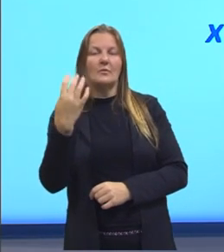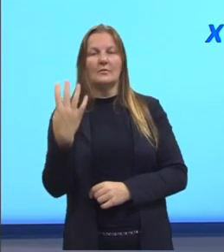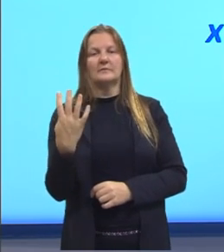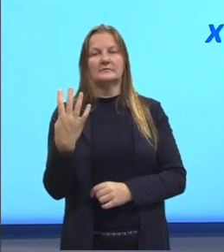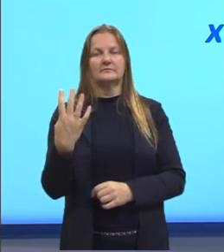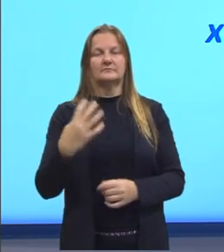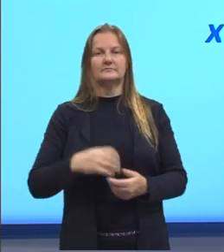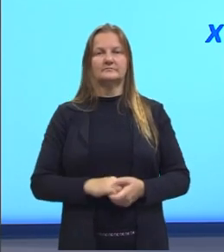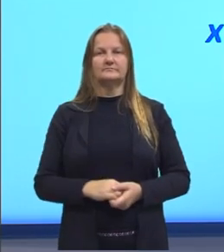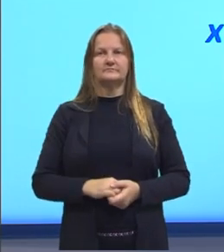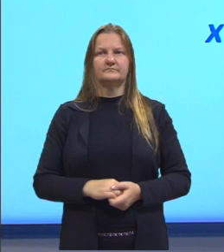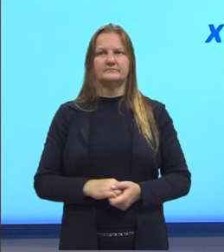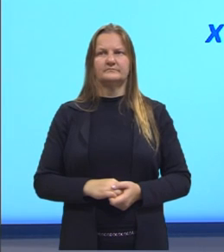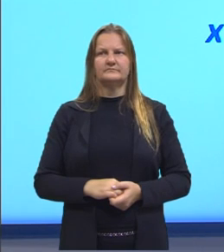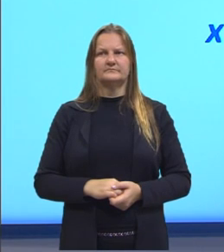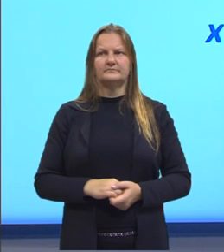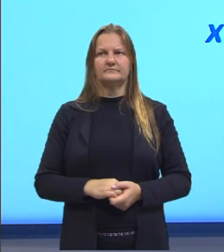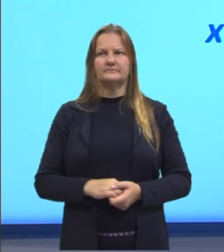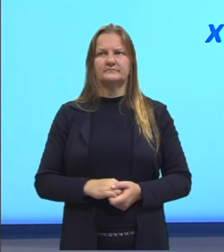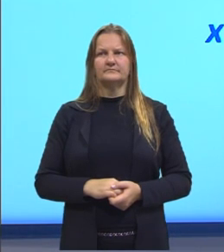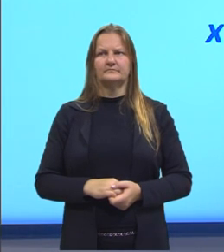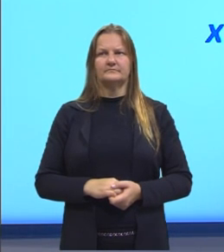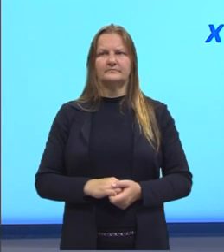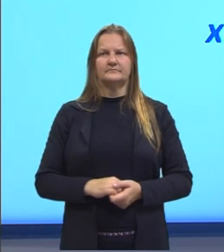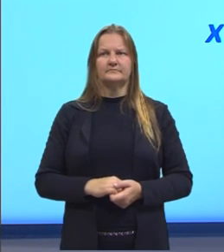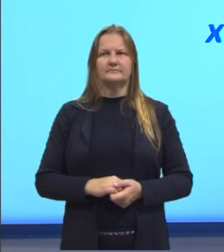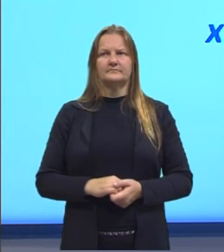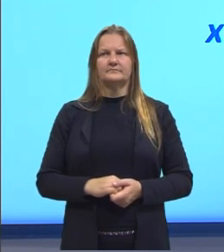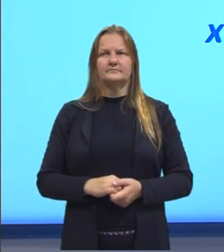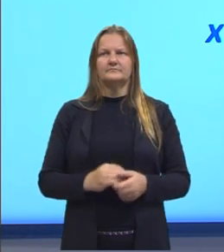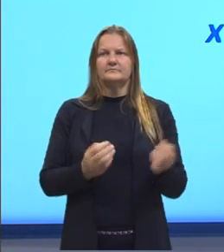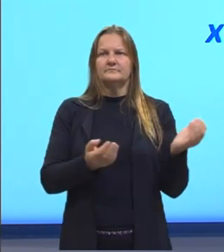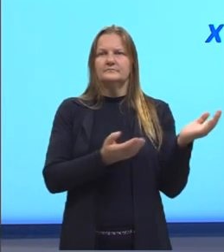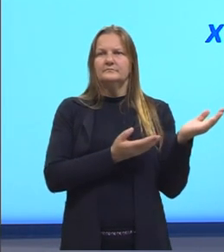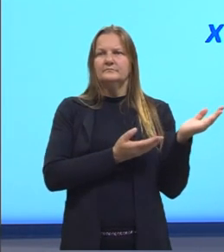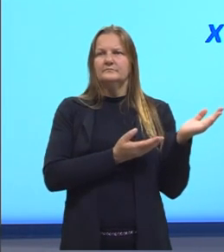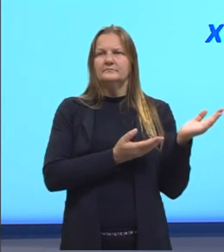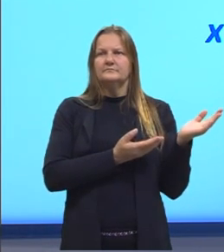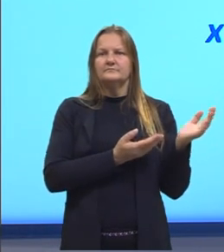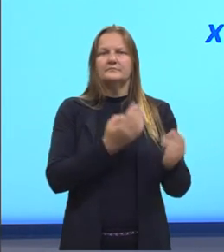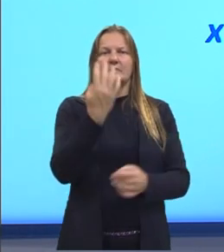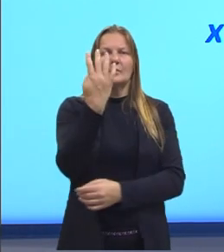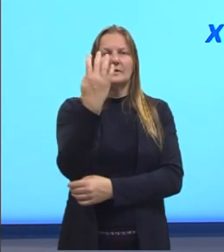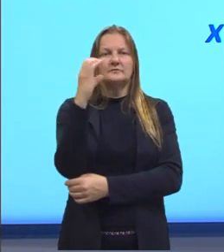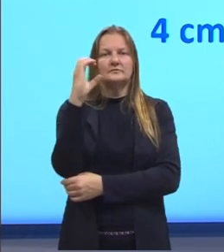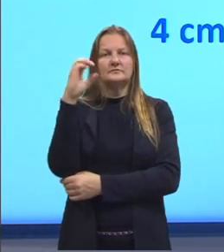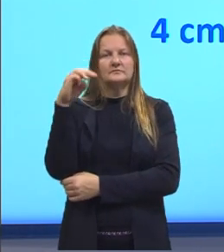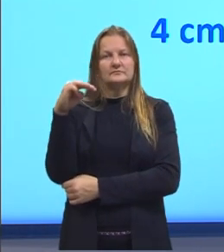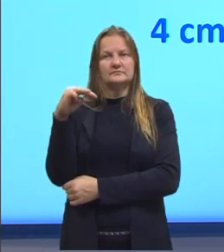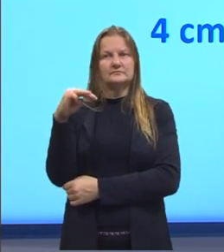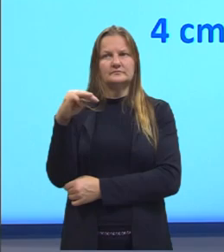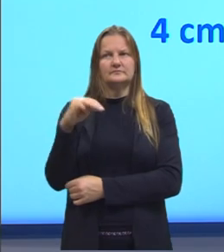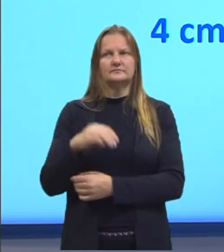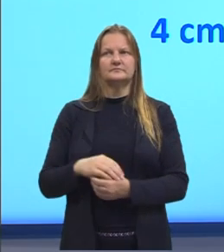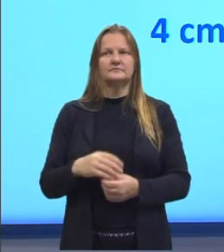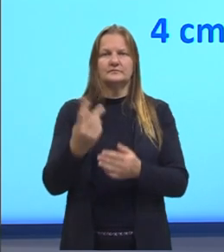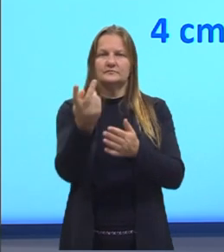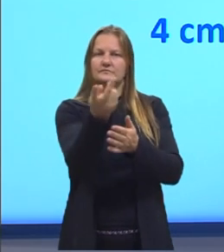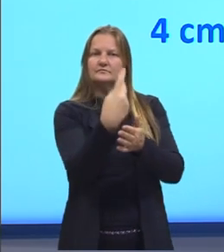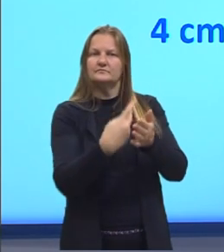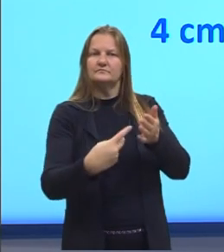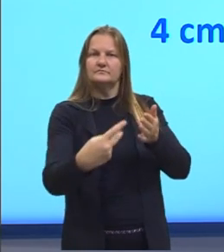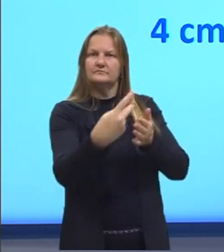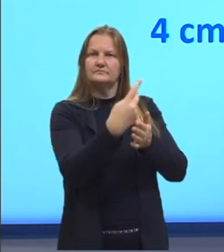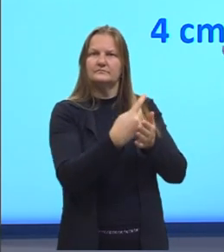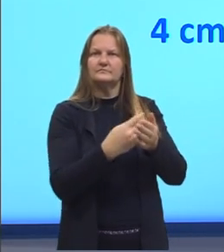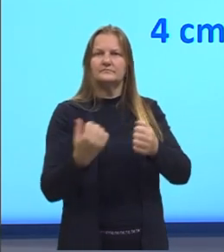4 que seria a raiz de 16 Então, 4 centímetros na nossa figura Então,